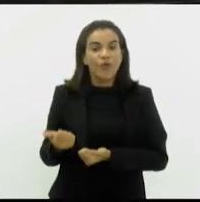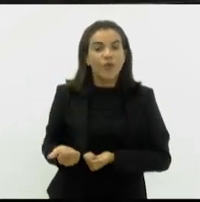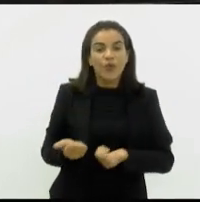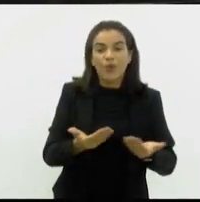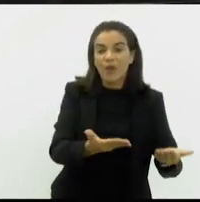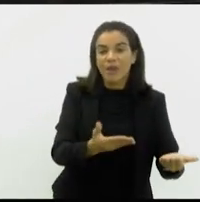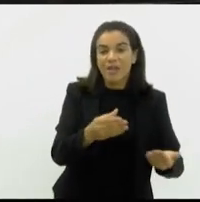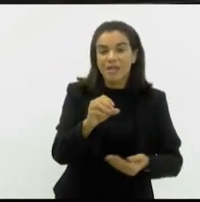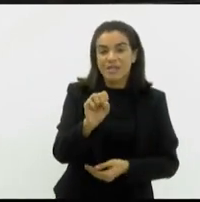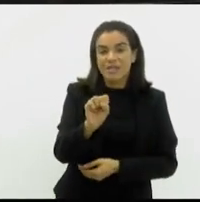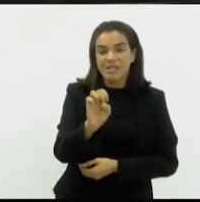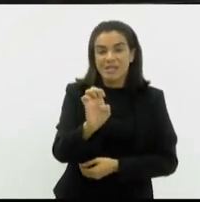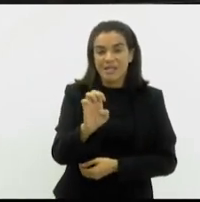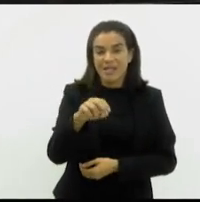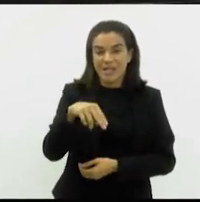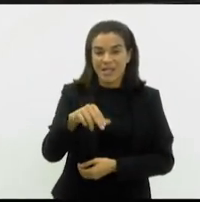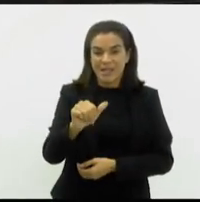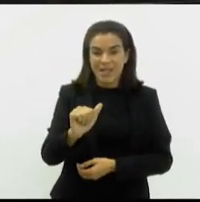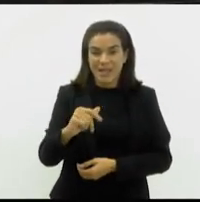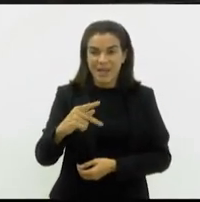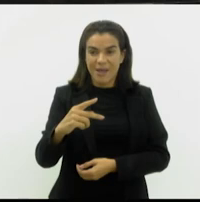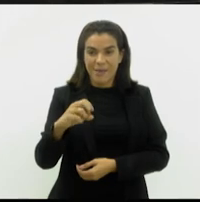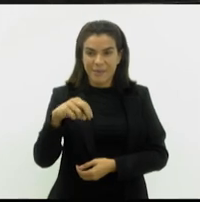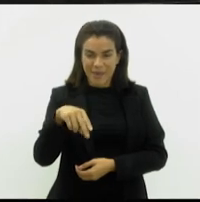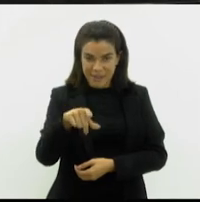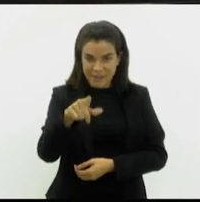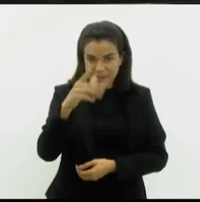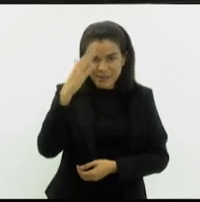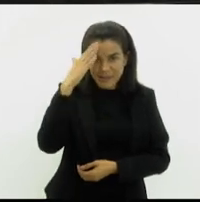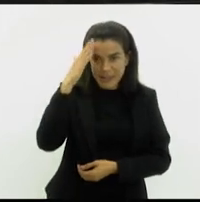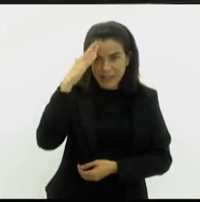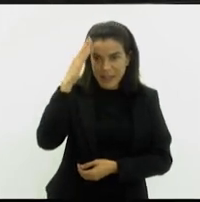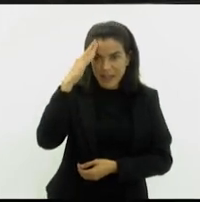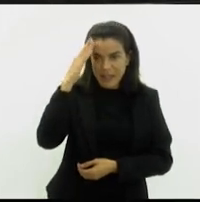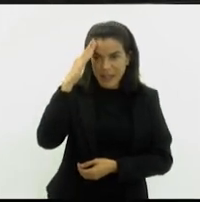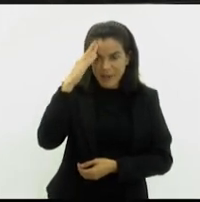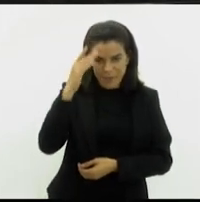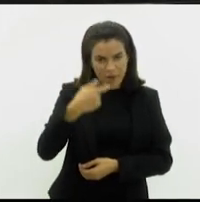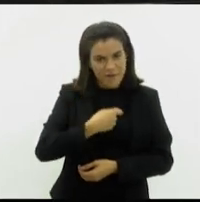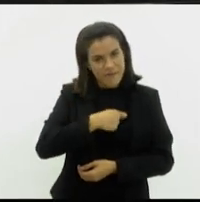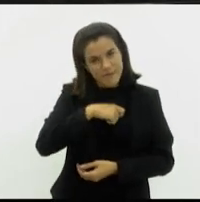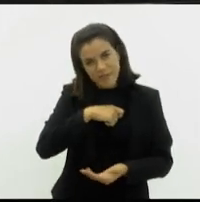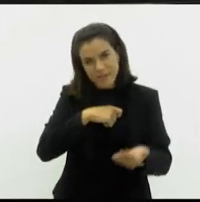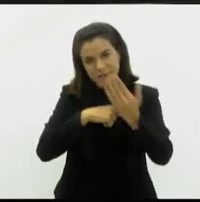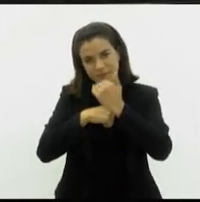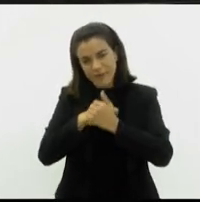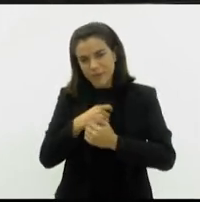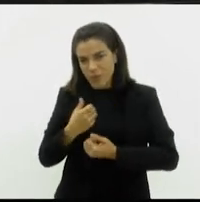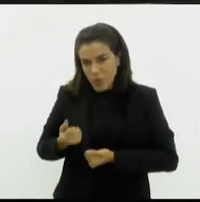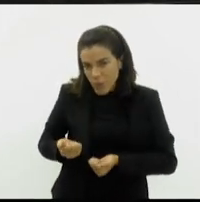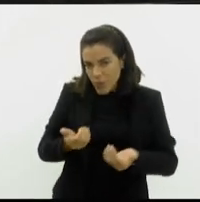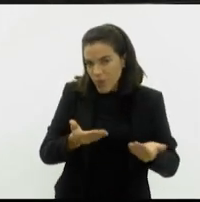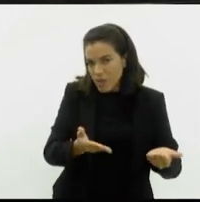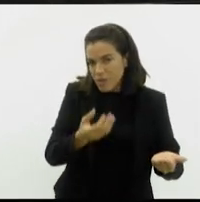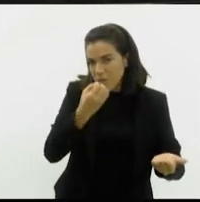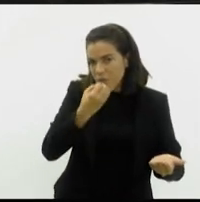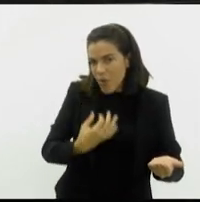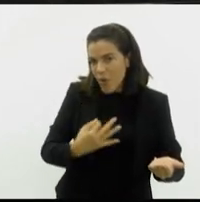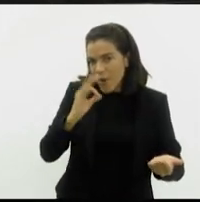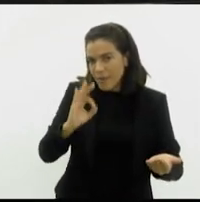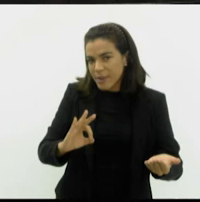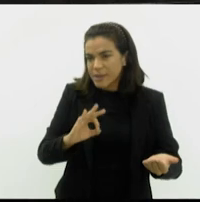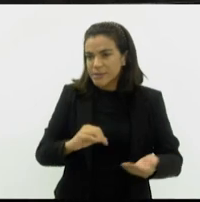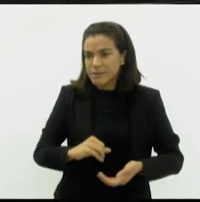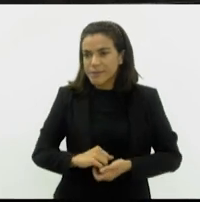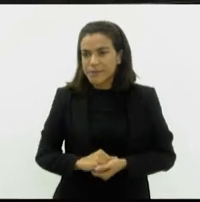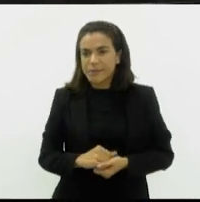Senapen. Senapen, amorzinho, vocês estão sabendo disso? Vamos fiscalizar, né, as doações para saber se elas estão sendo bem utilizadas. Senão,